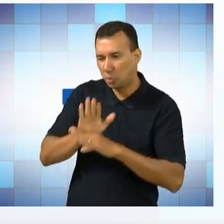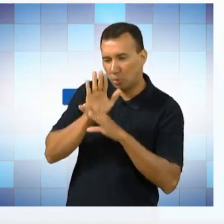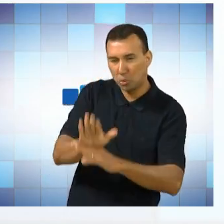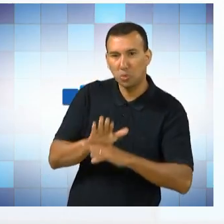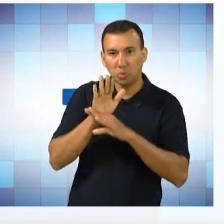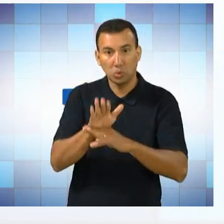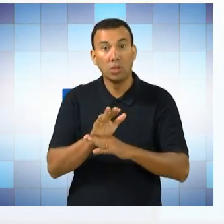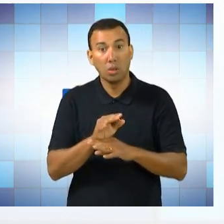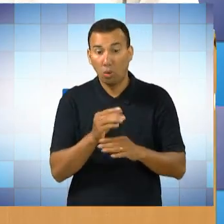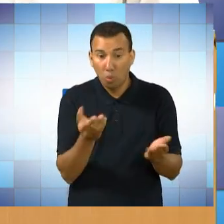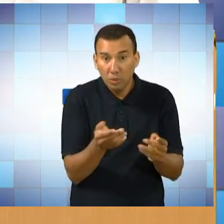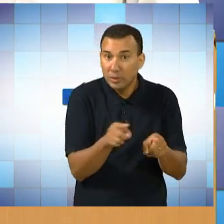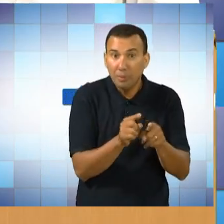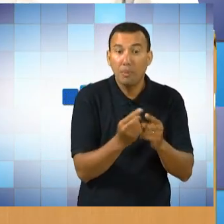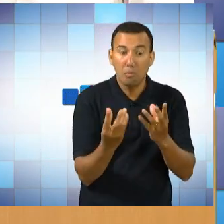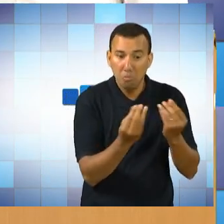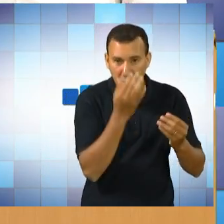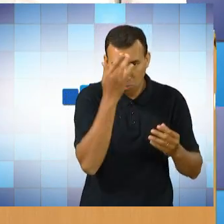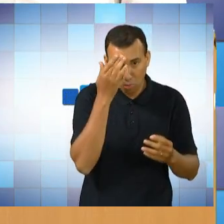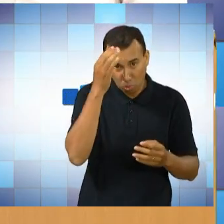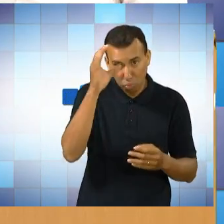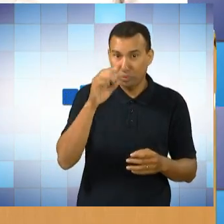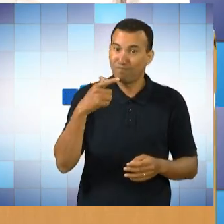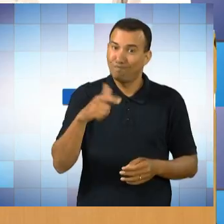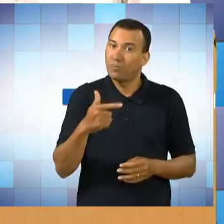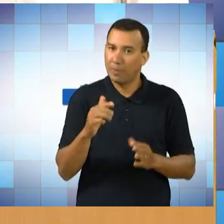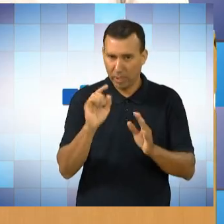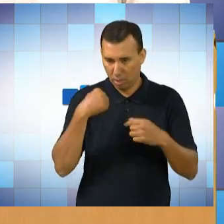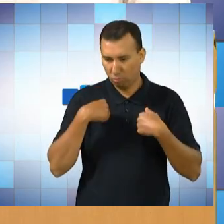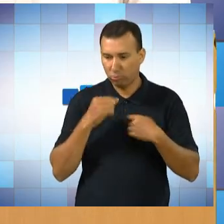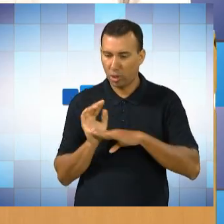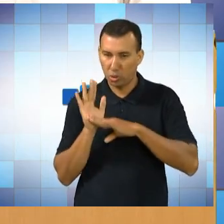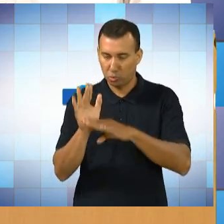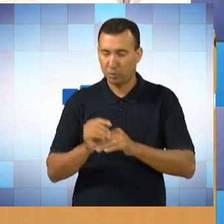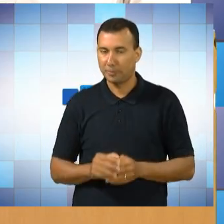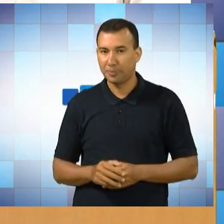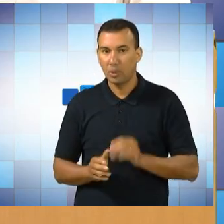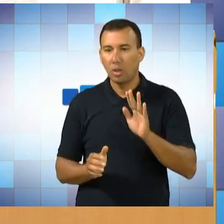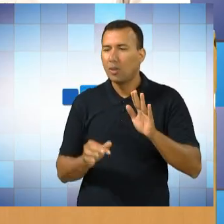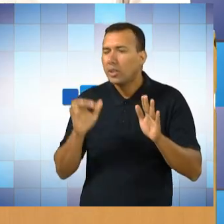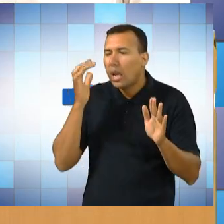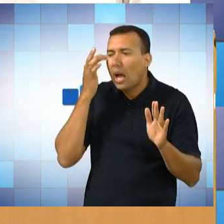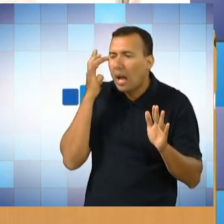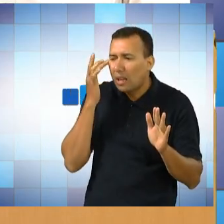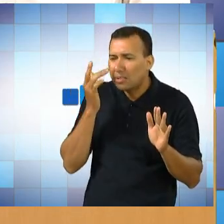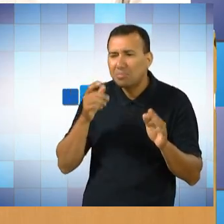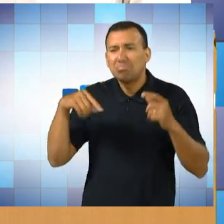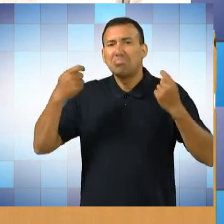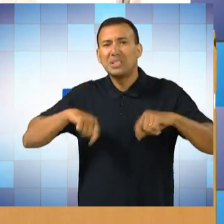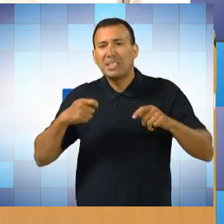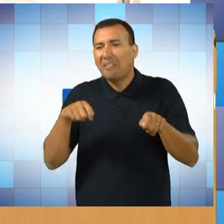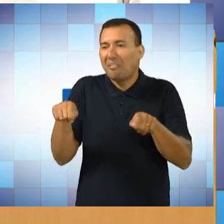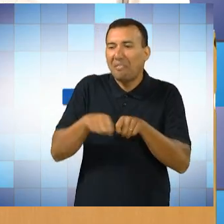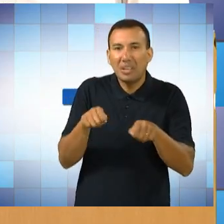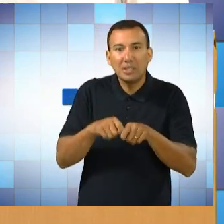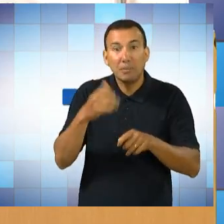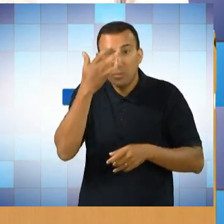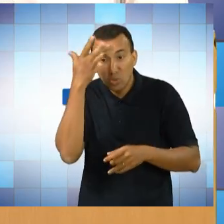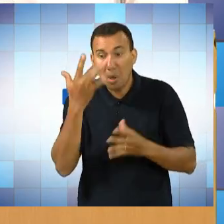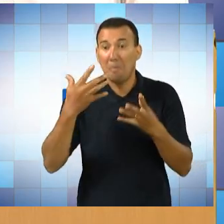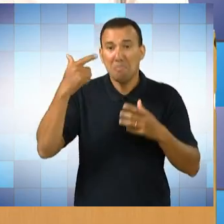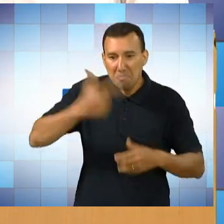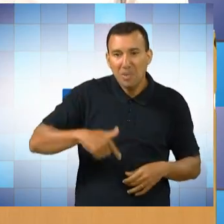acesso à cultura. E para que esse acesso aconteça, Sandra, você acha que é necessário o quê? O que tem que ser feito para que